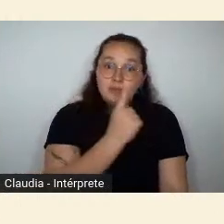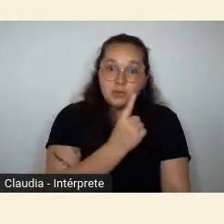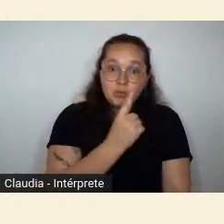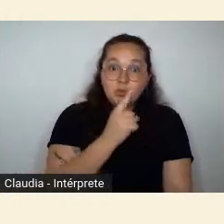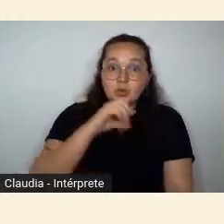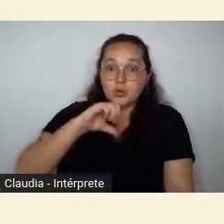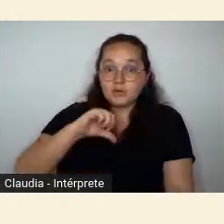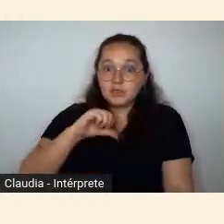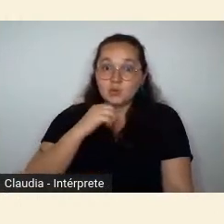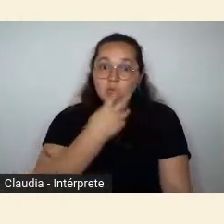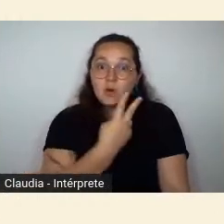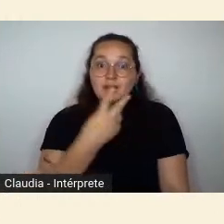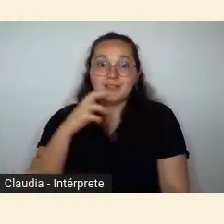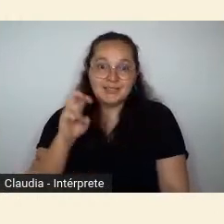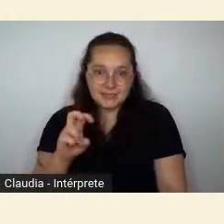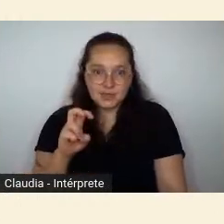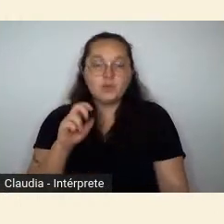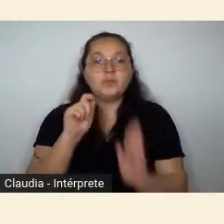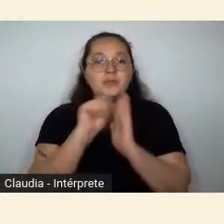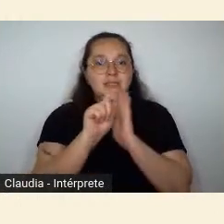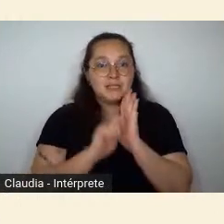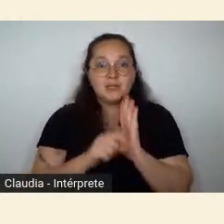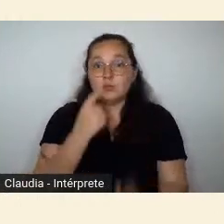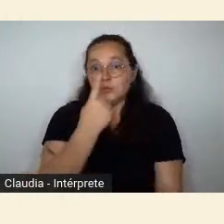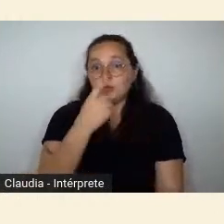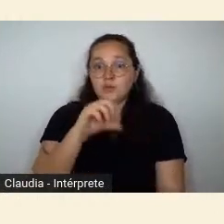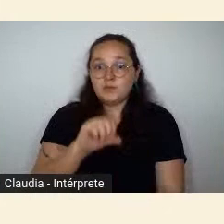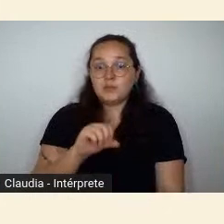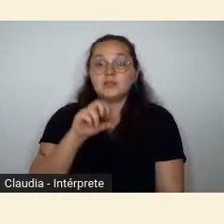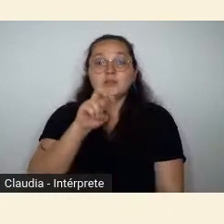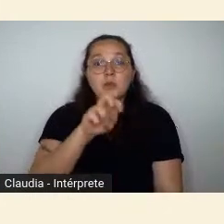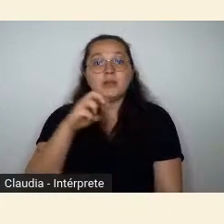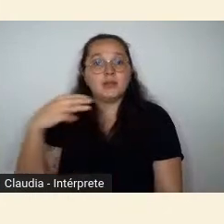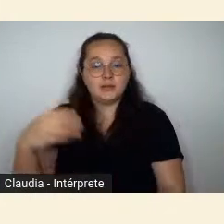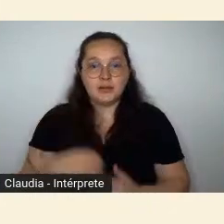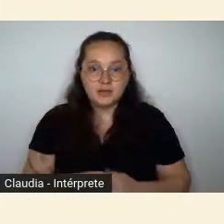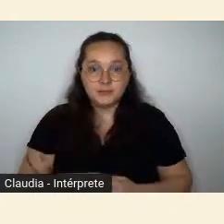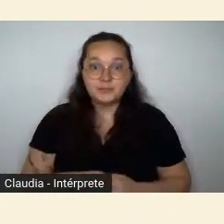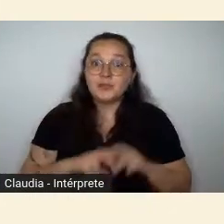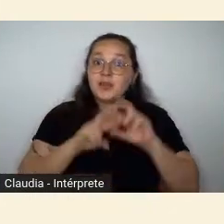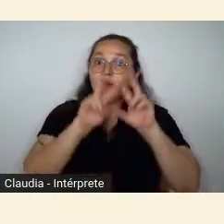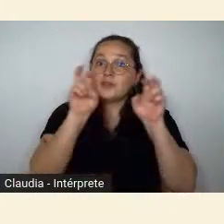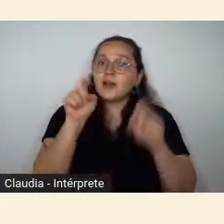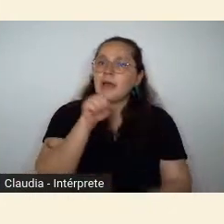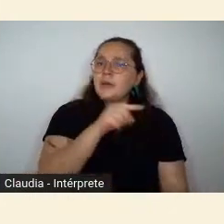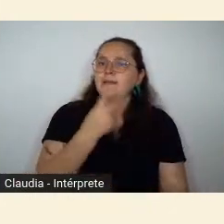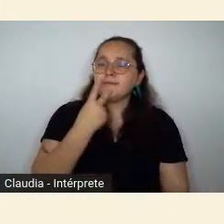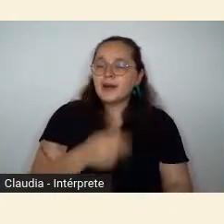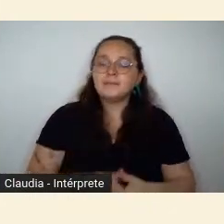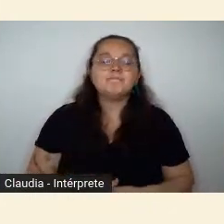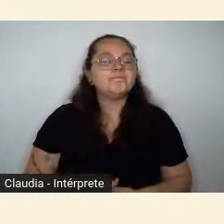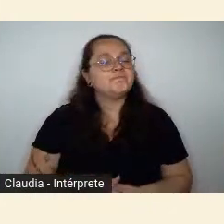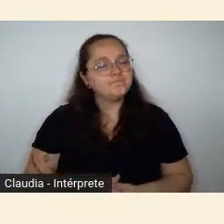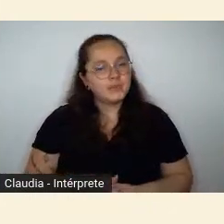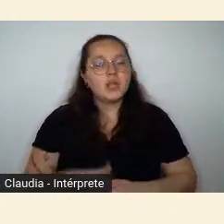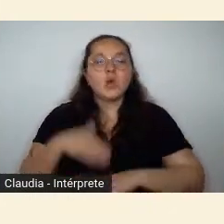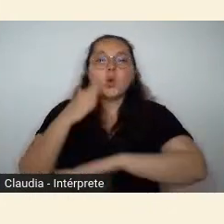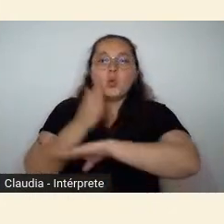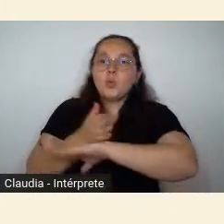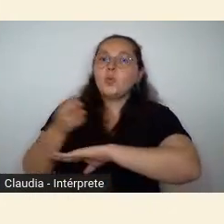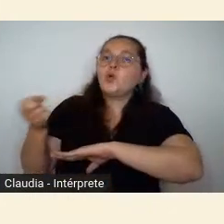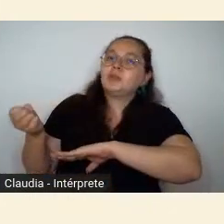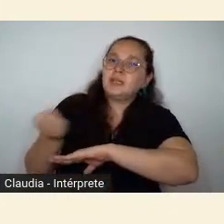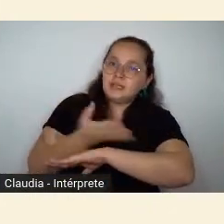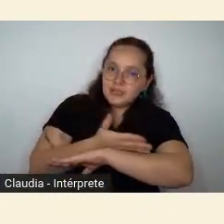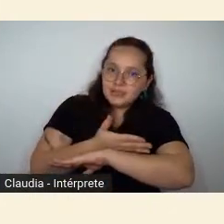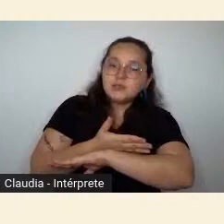para lermos frases como agora cito Antônio Cândido parece que o modernismo tomado conceito no sentido amplo do